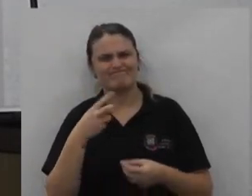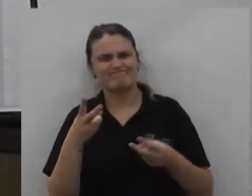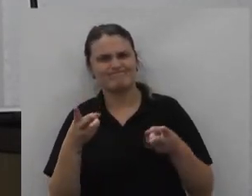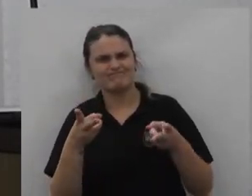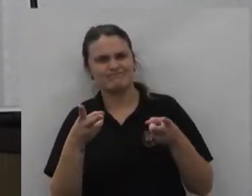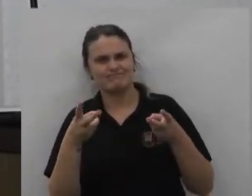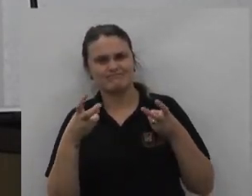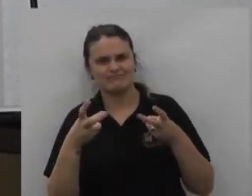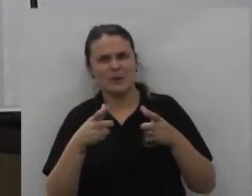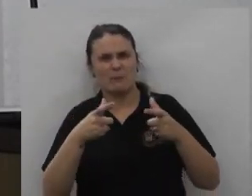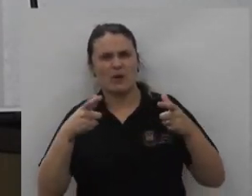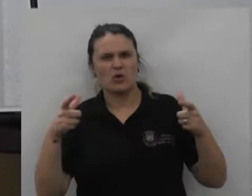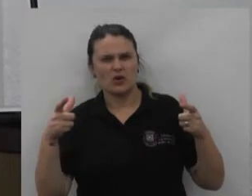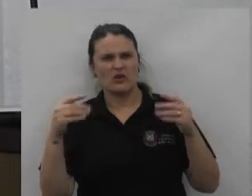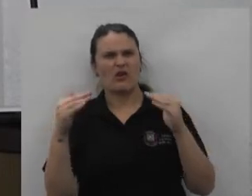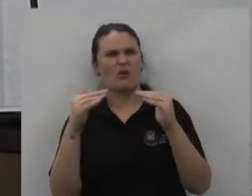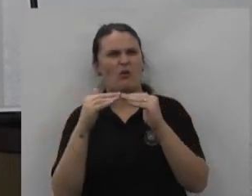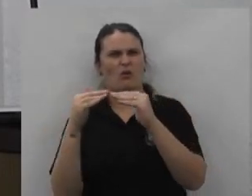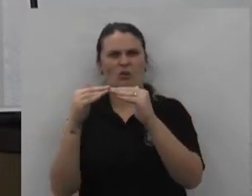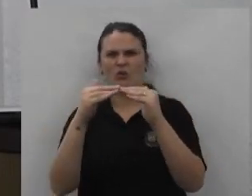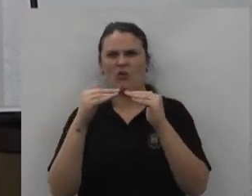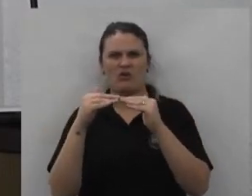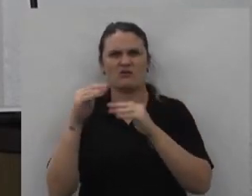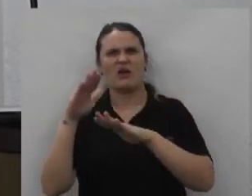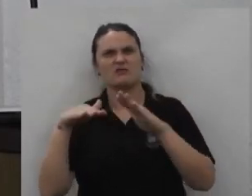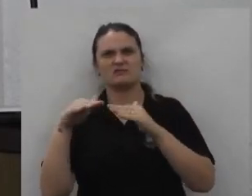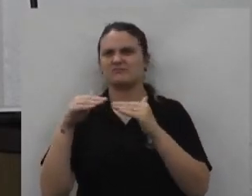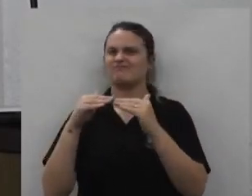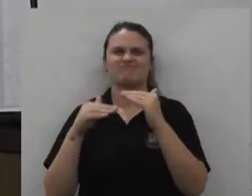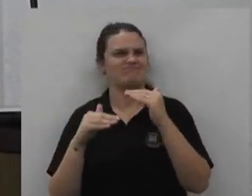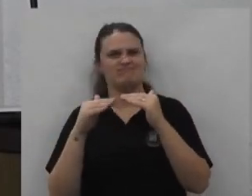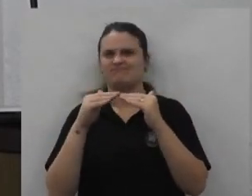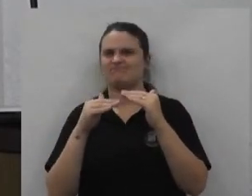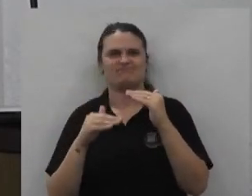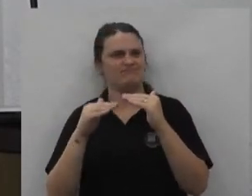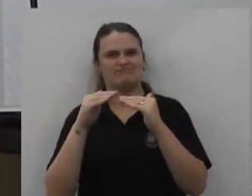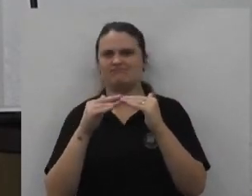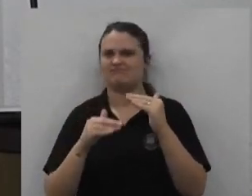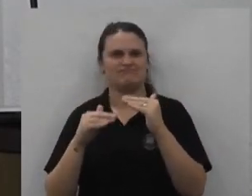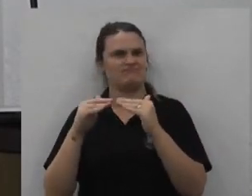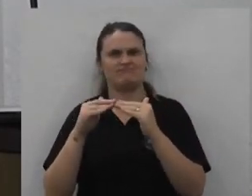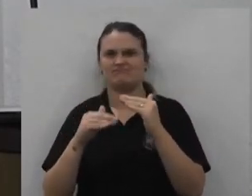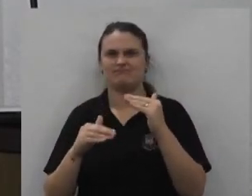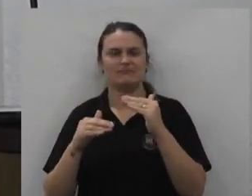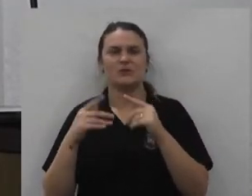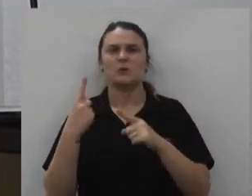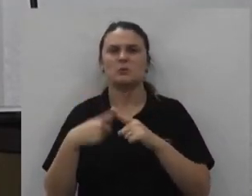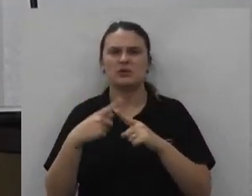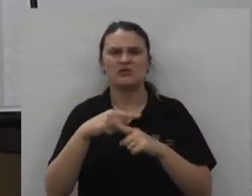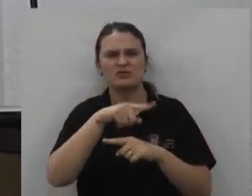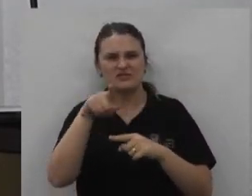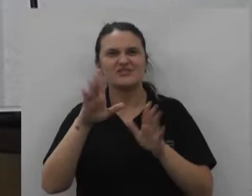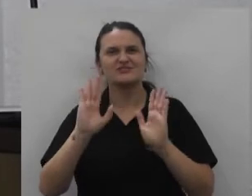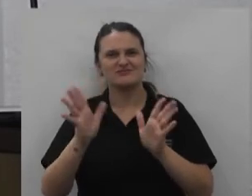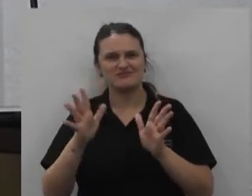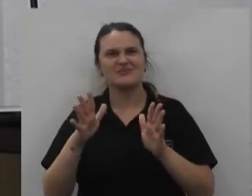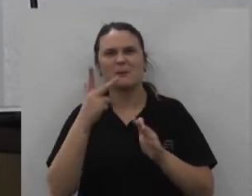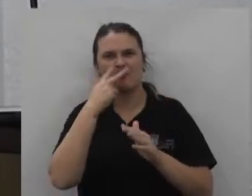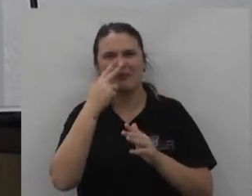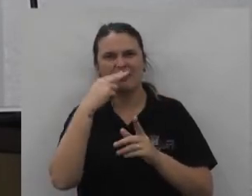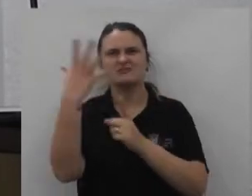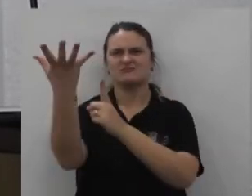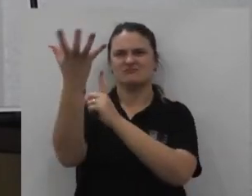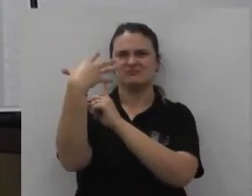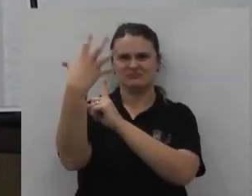maioria concordando comigo mas alguém dissidente também dizendo que não na cabeça porque você já foi tomado